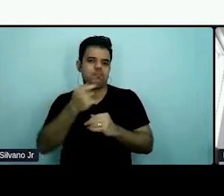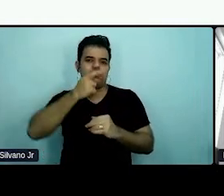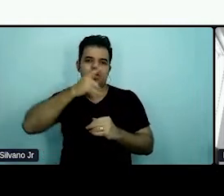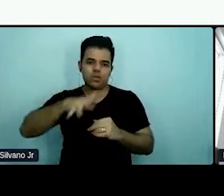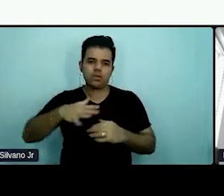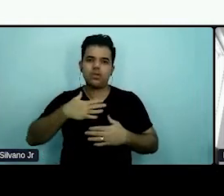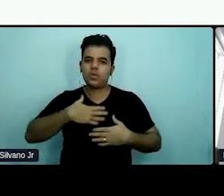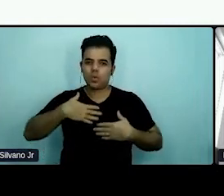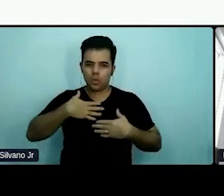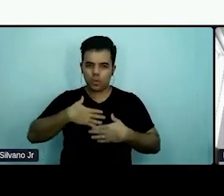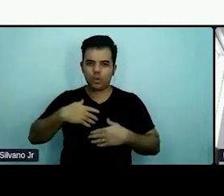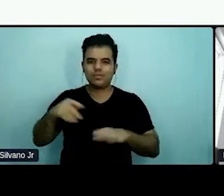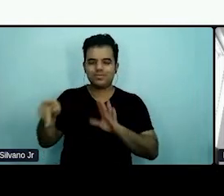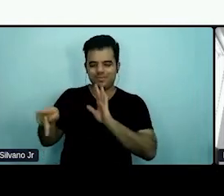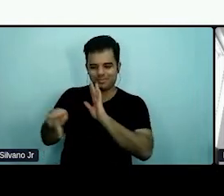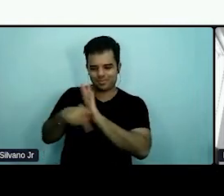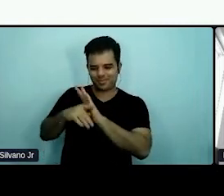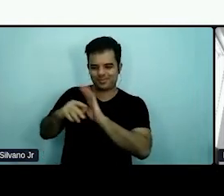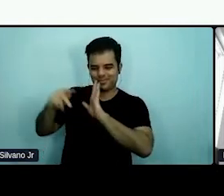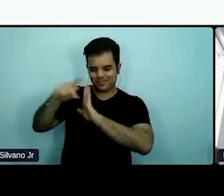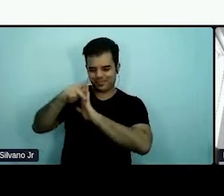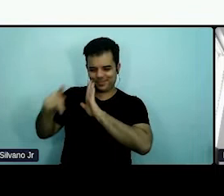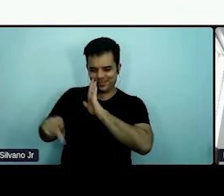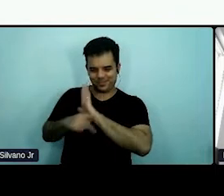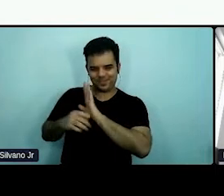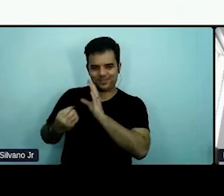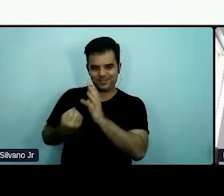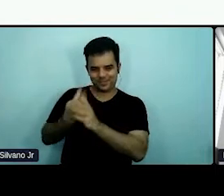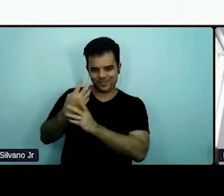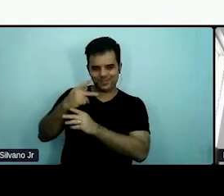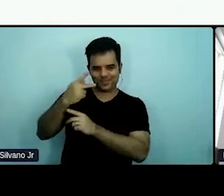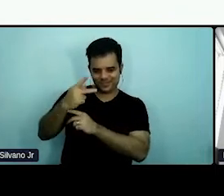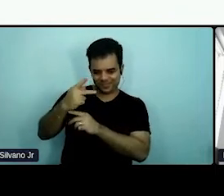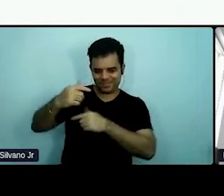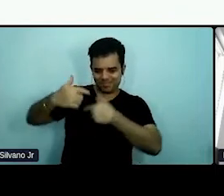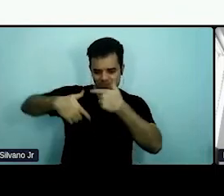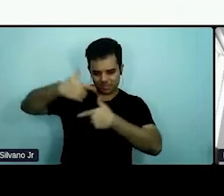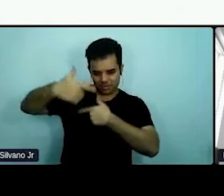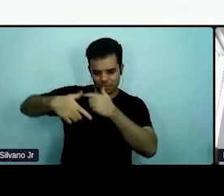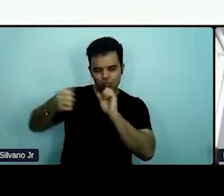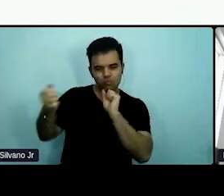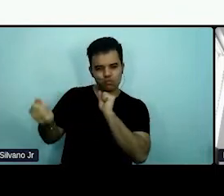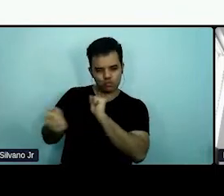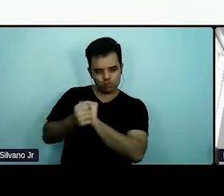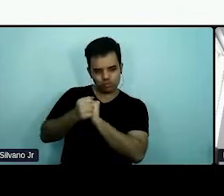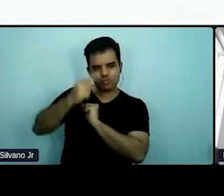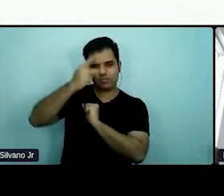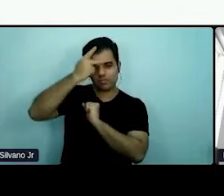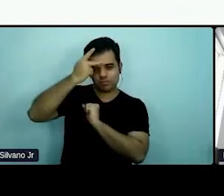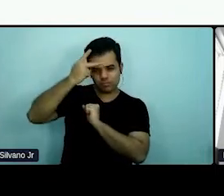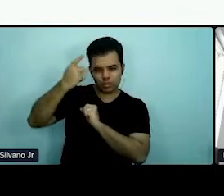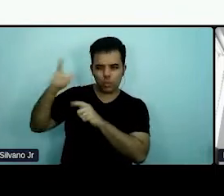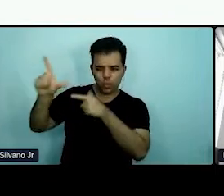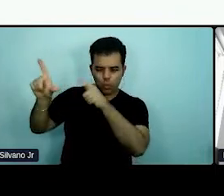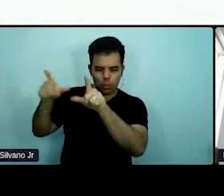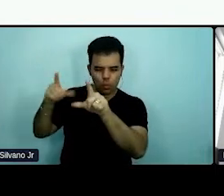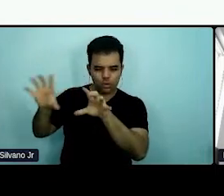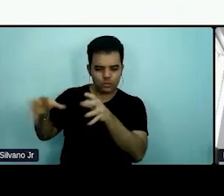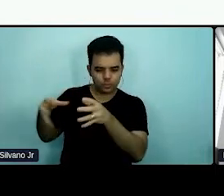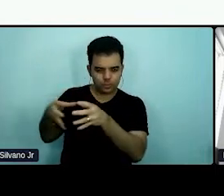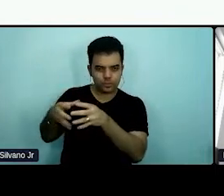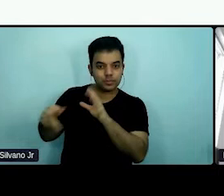é direito com o jeito que a iniciativa que eu atuo junto com outras pessoas, é uma